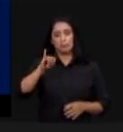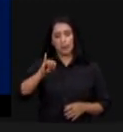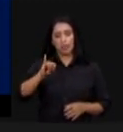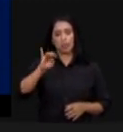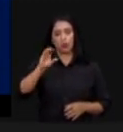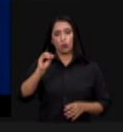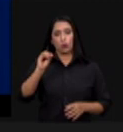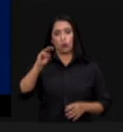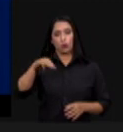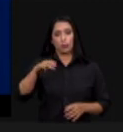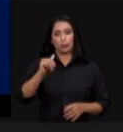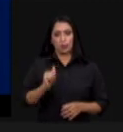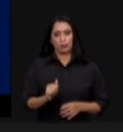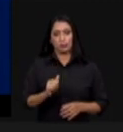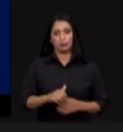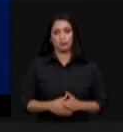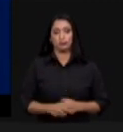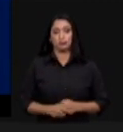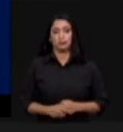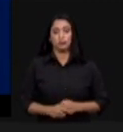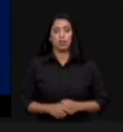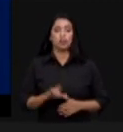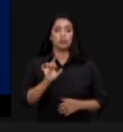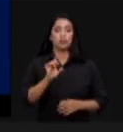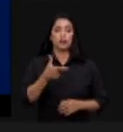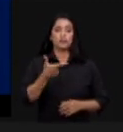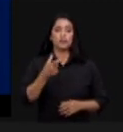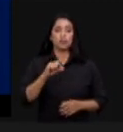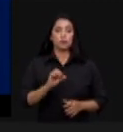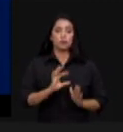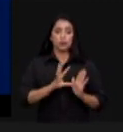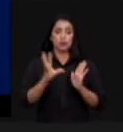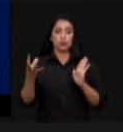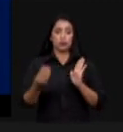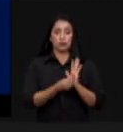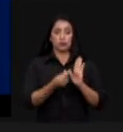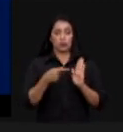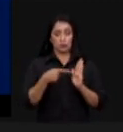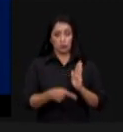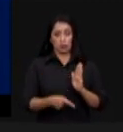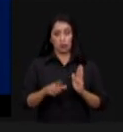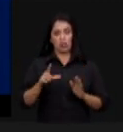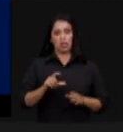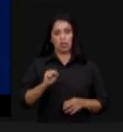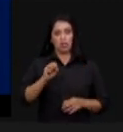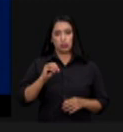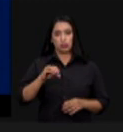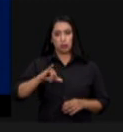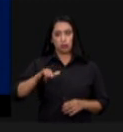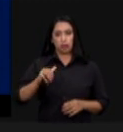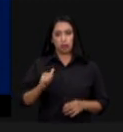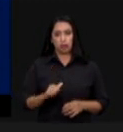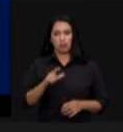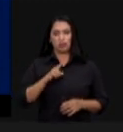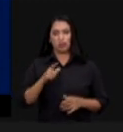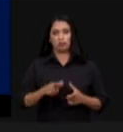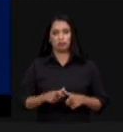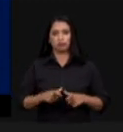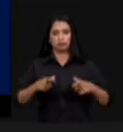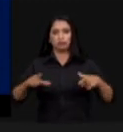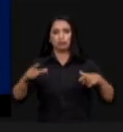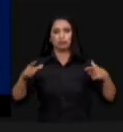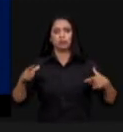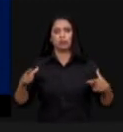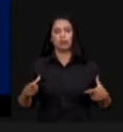1% daquele bioma. E a soja e milho, no Brasil, tem expandido nas últimas décadas, desde o advento do colo